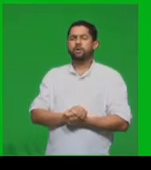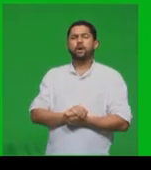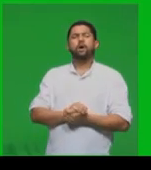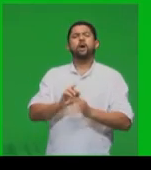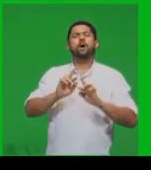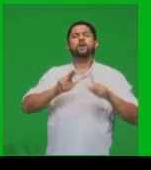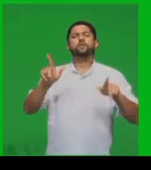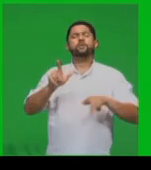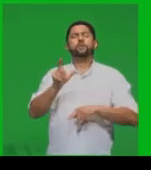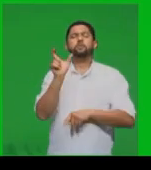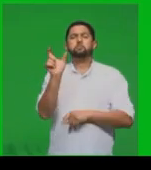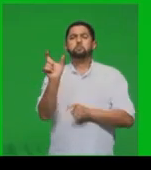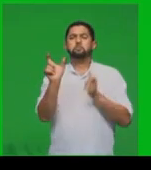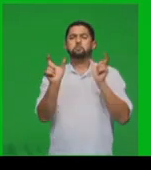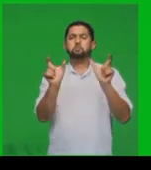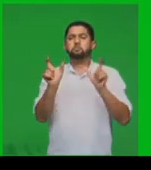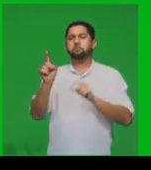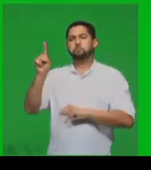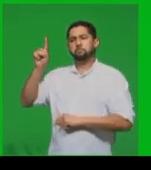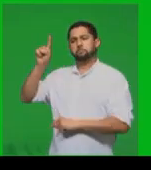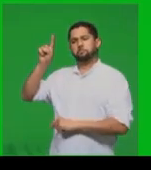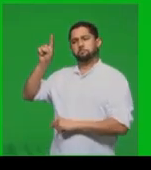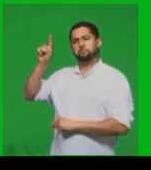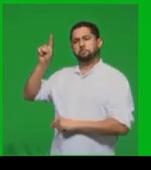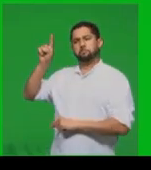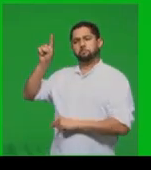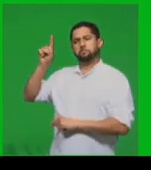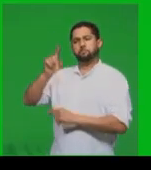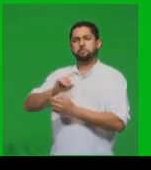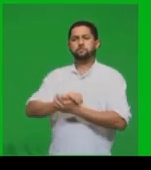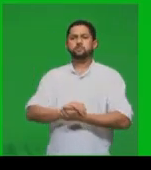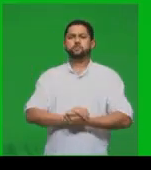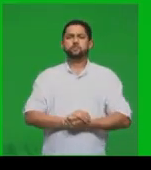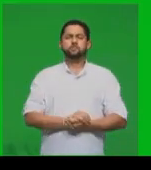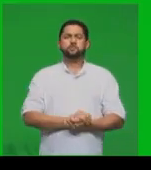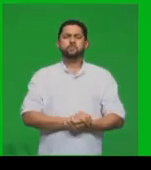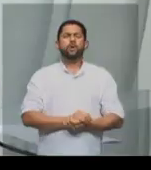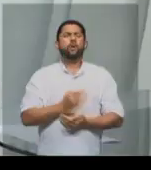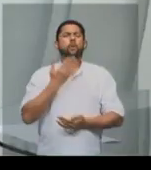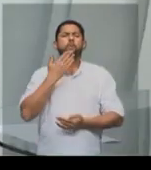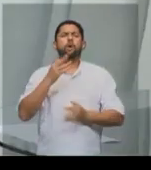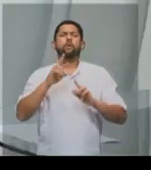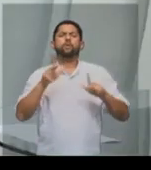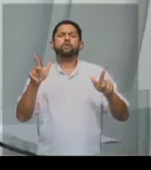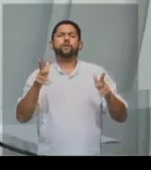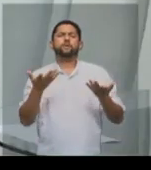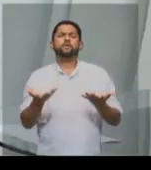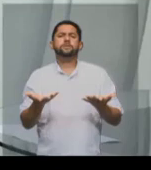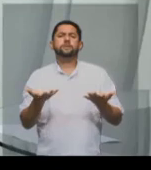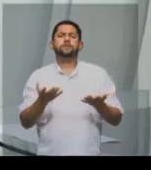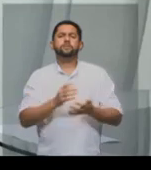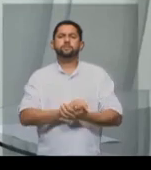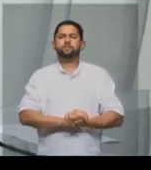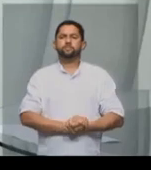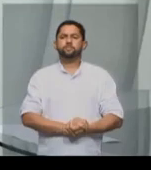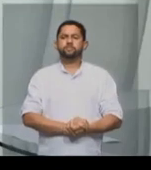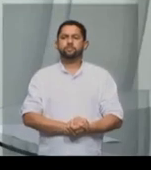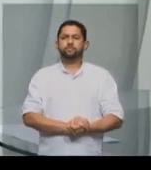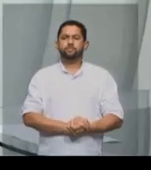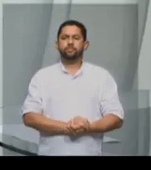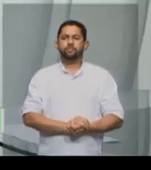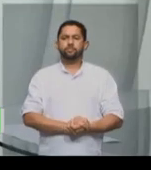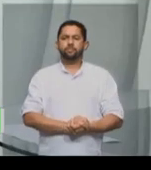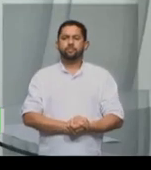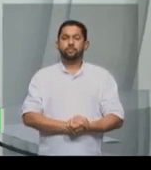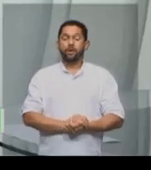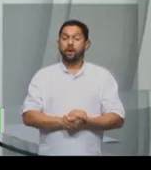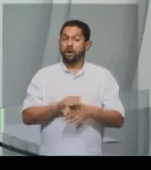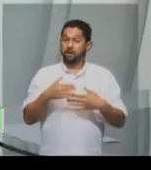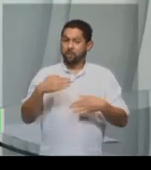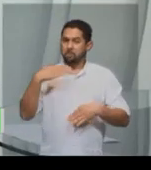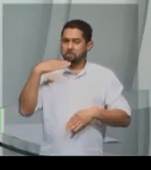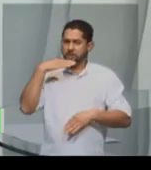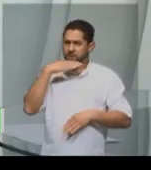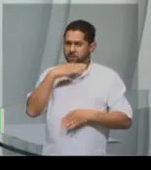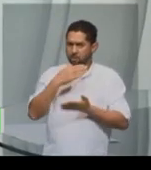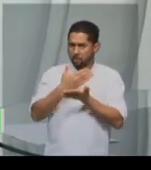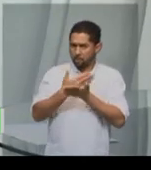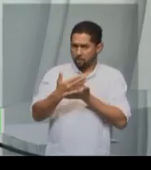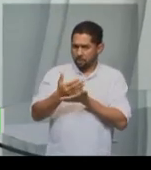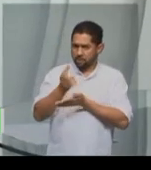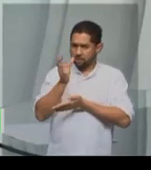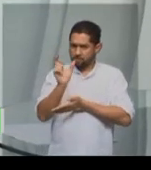antropocentrismo? Bom, estudante, basicamente, a diferença está no início de cada palavra.